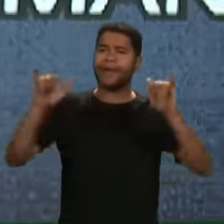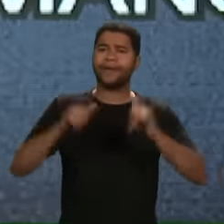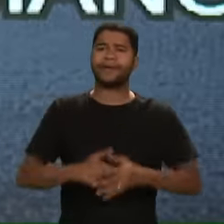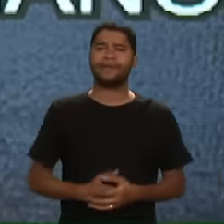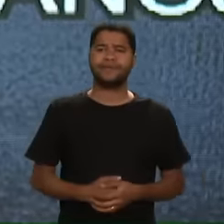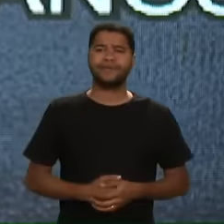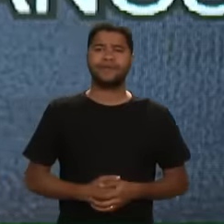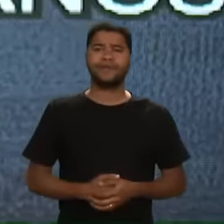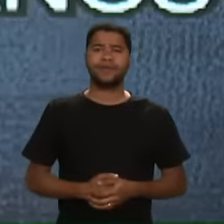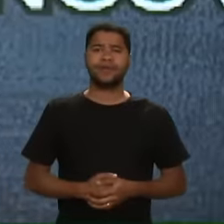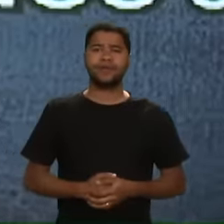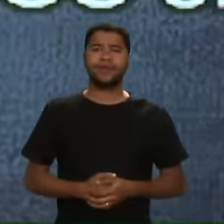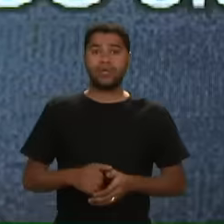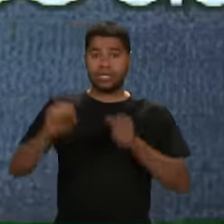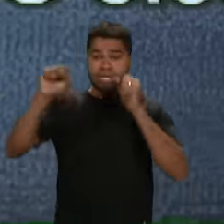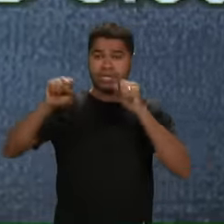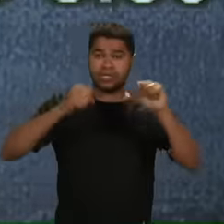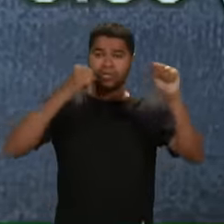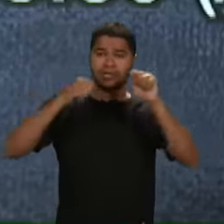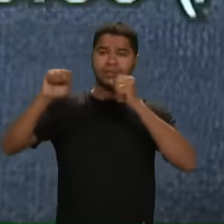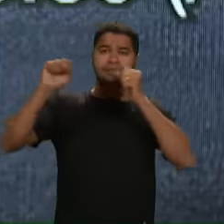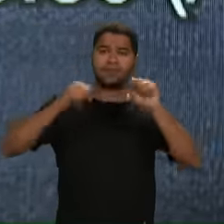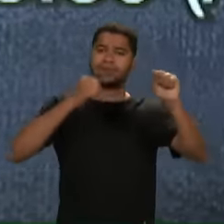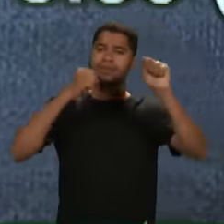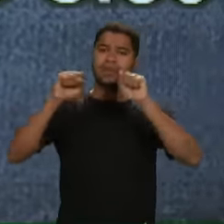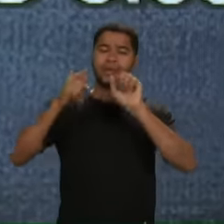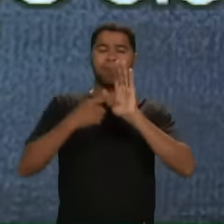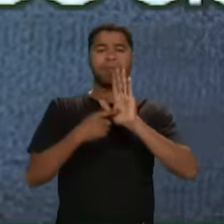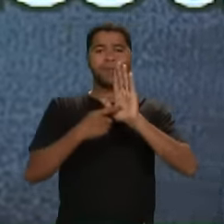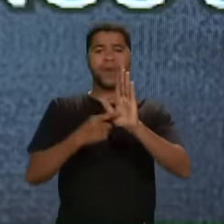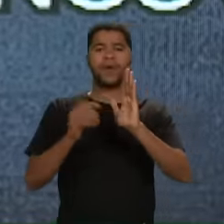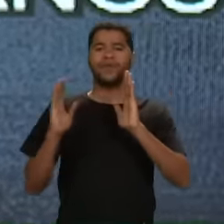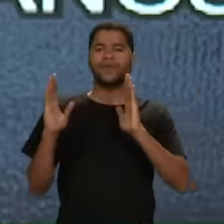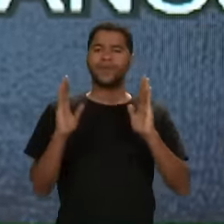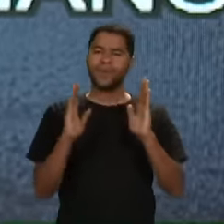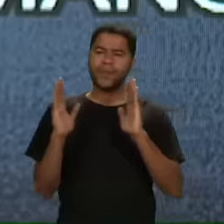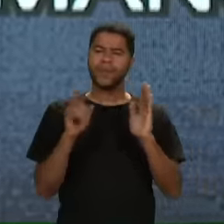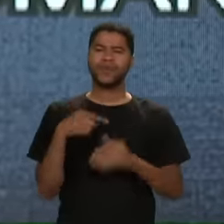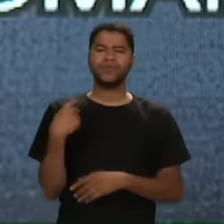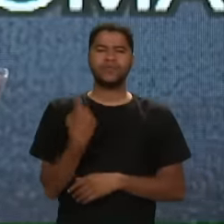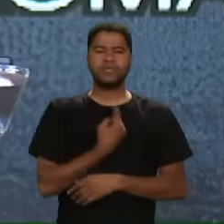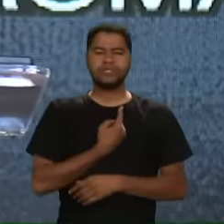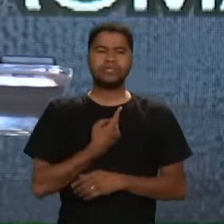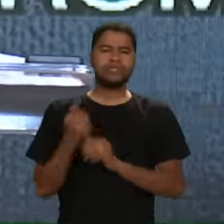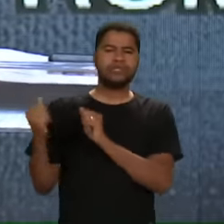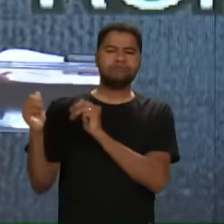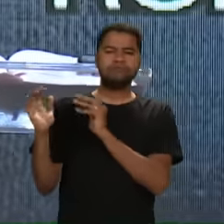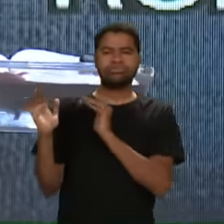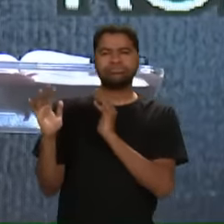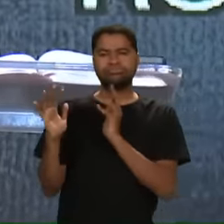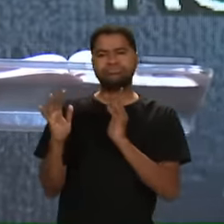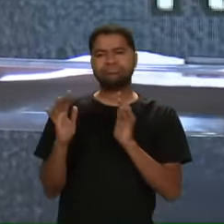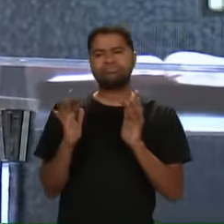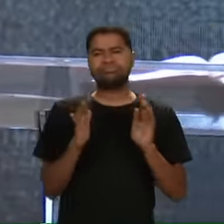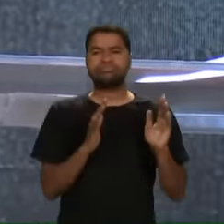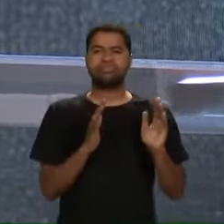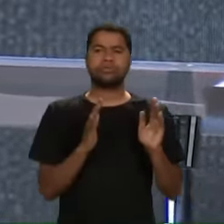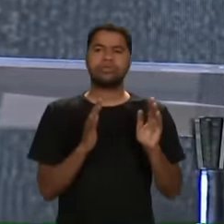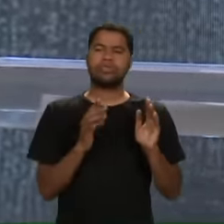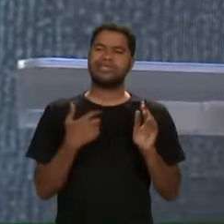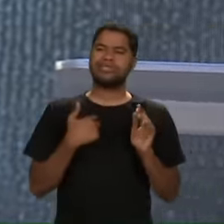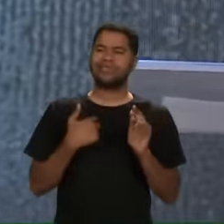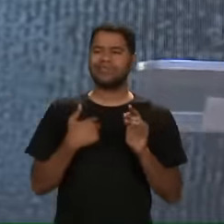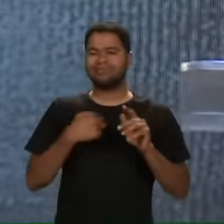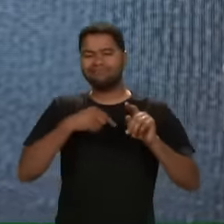O livro dos Salmos Ele mostra momentos Que nós passamos lá em cima Momentos lá